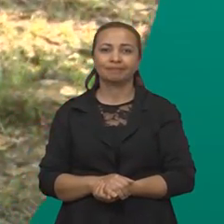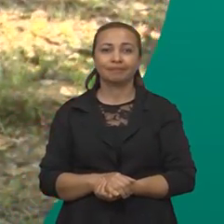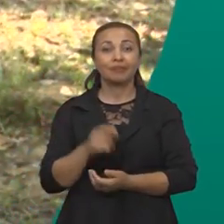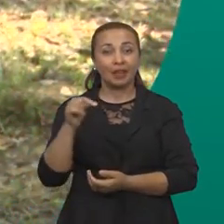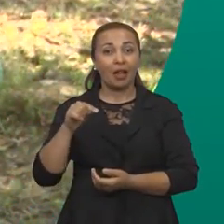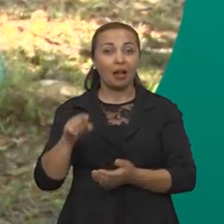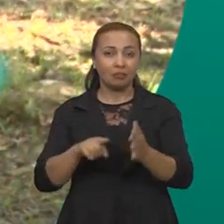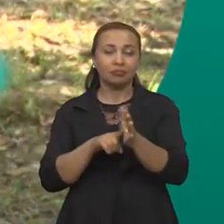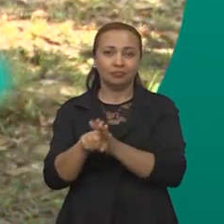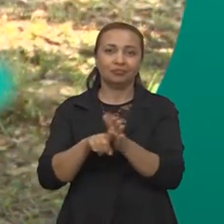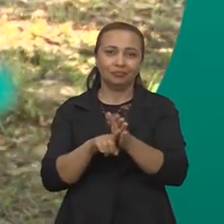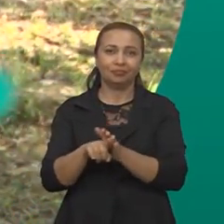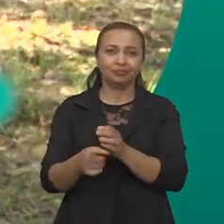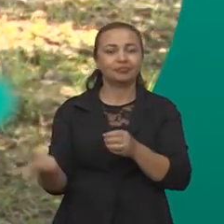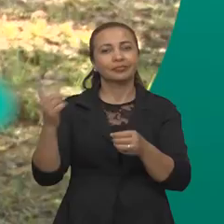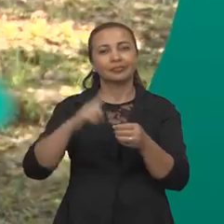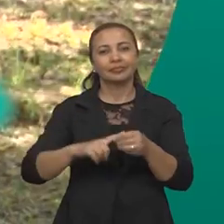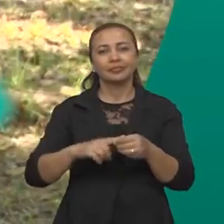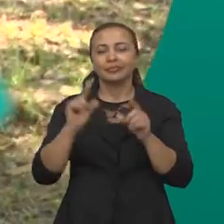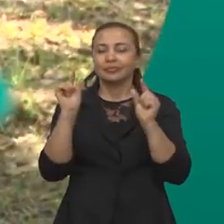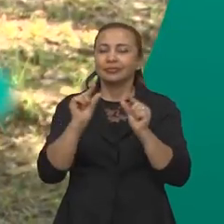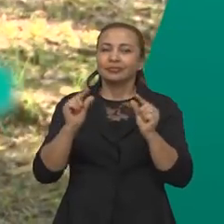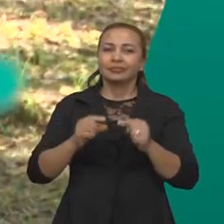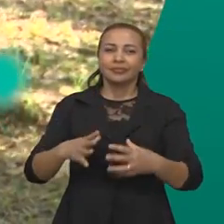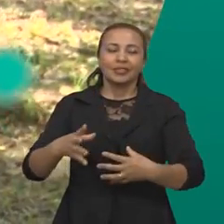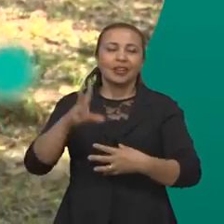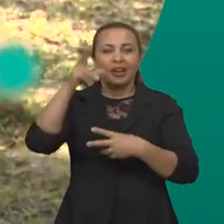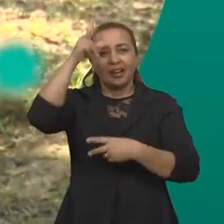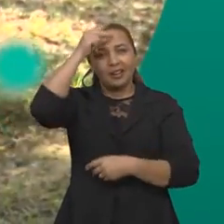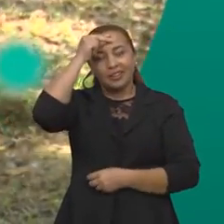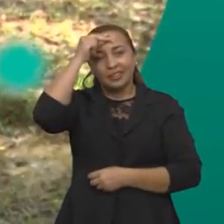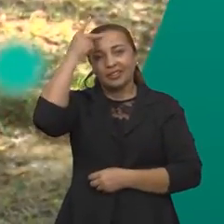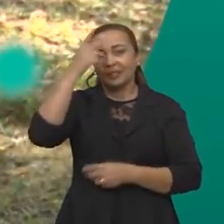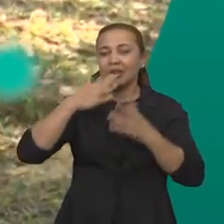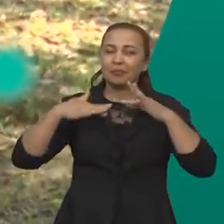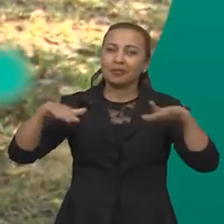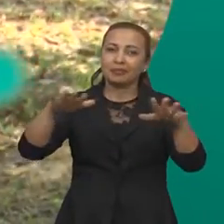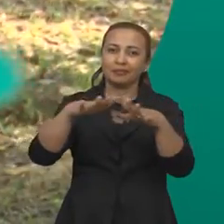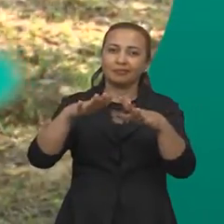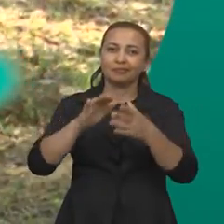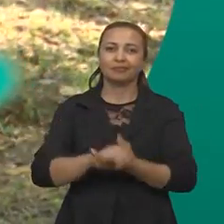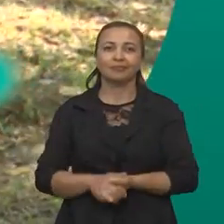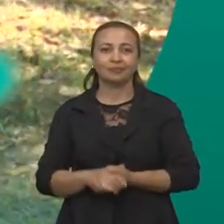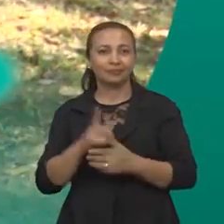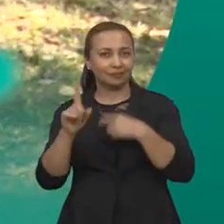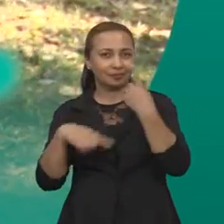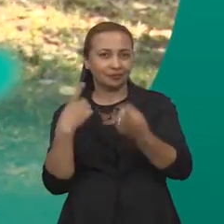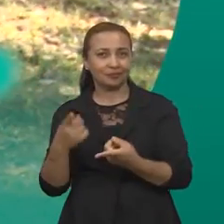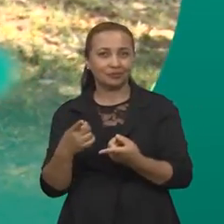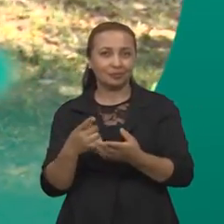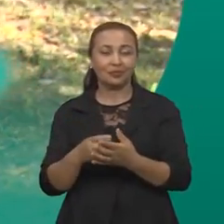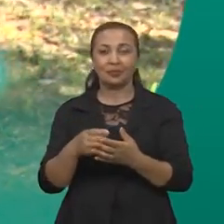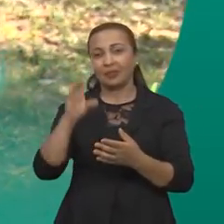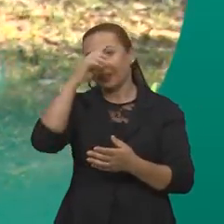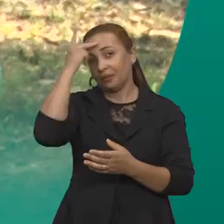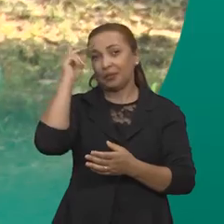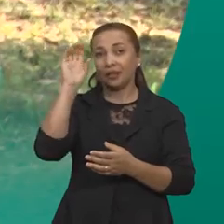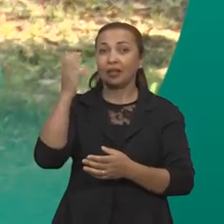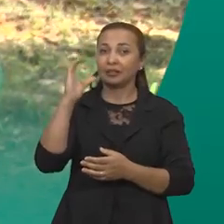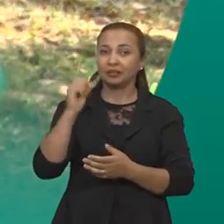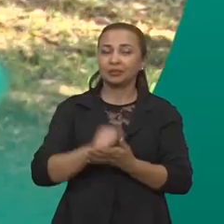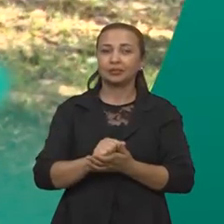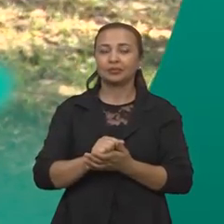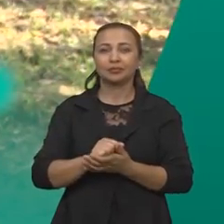São pesquisas como essas que trazem um pouco de esperança em meio a esta pandemia que vivemos. E daqui a pouco, os cientistas da